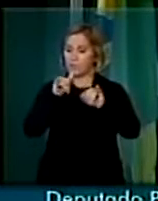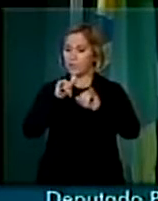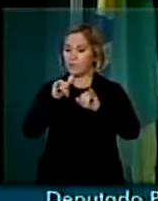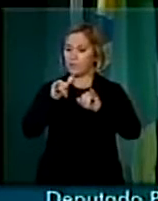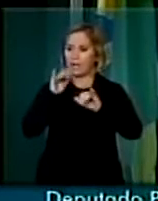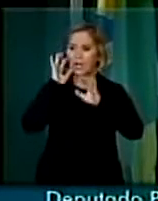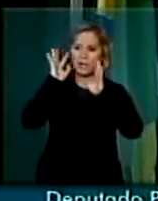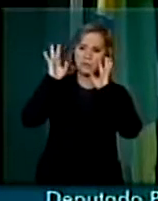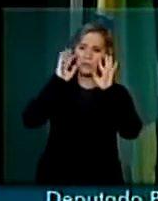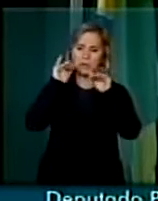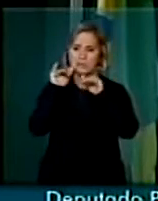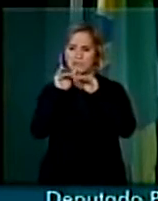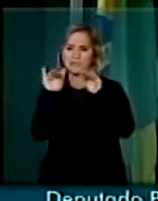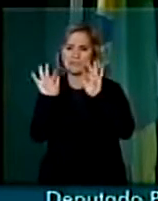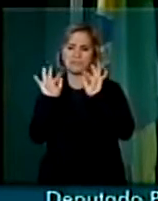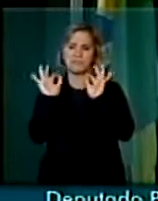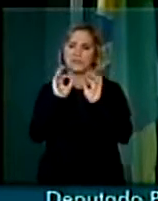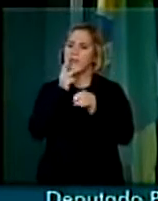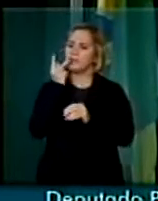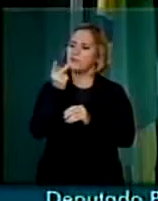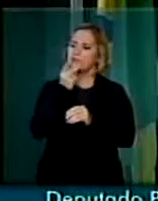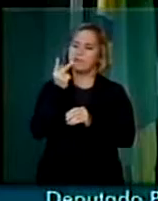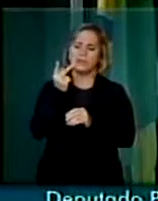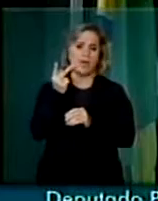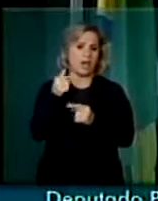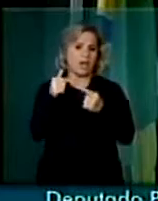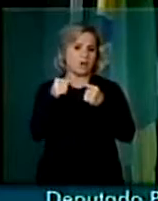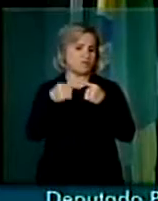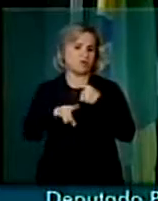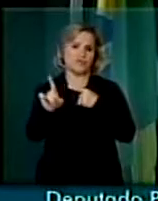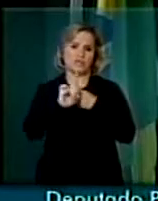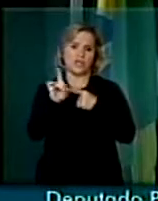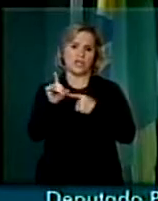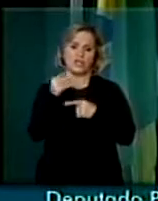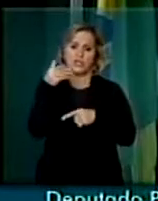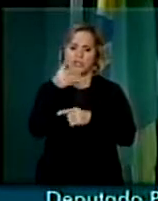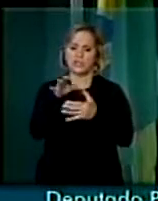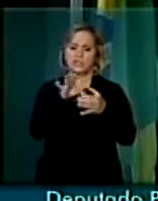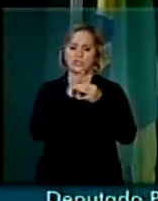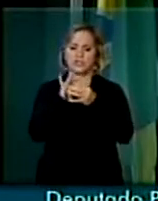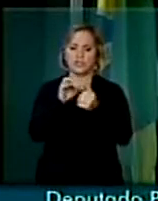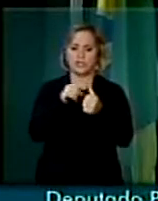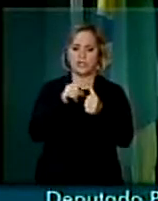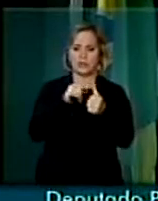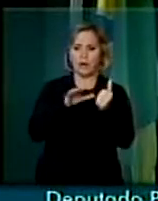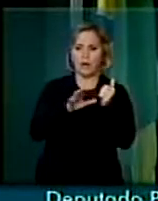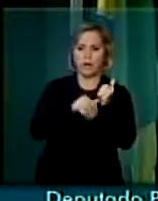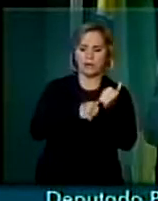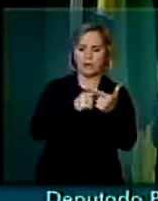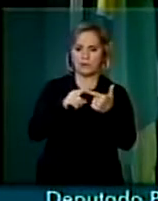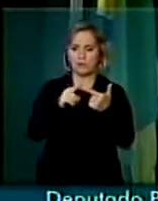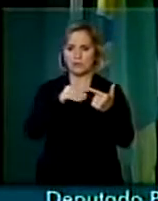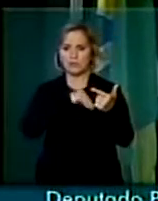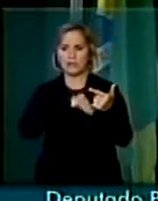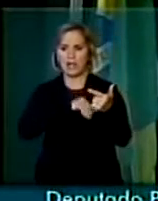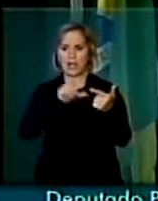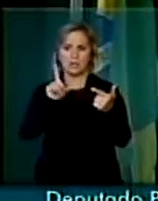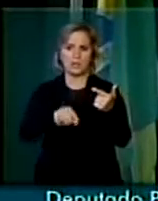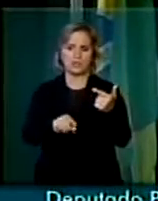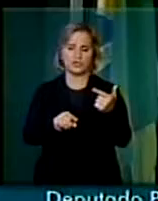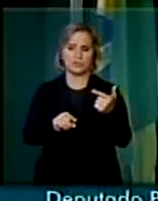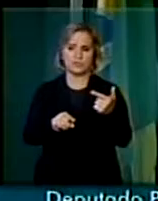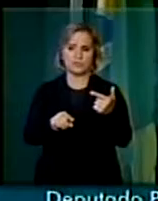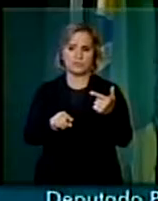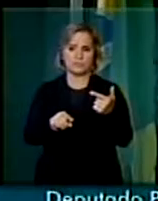daqueles que dizem assim, não há uma relação direta entre corrupção e baixo salário. É verdade, não